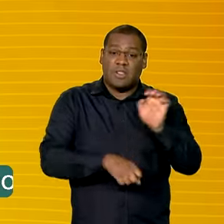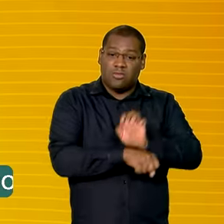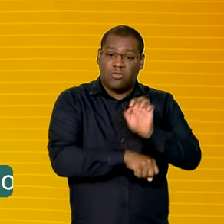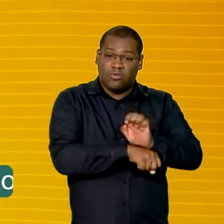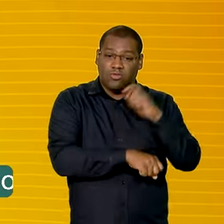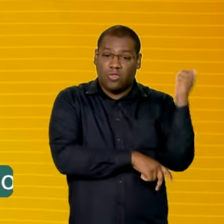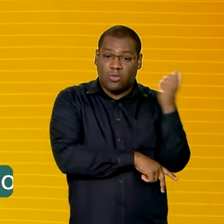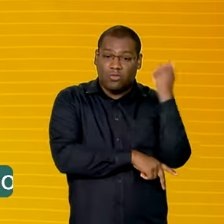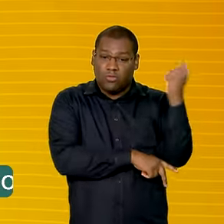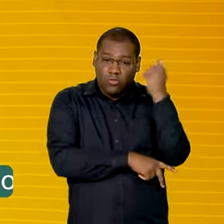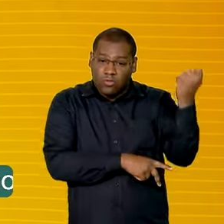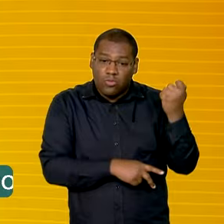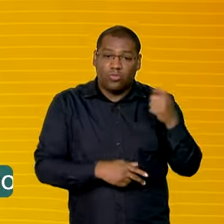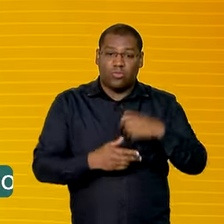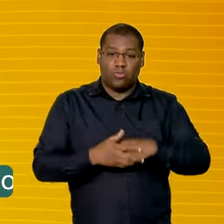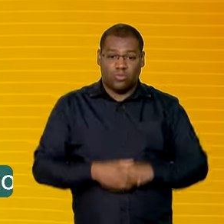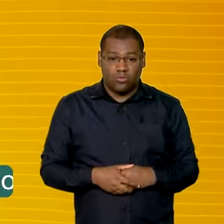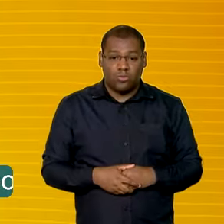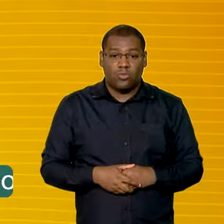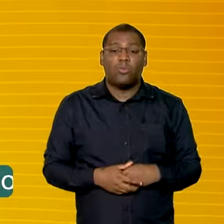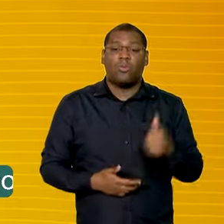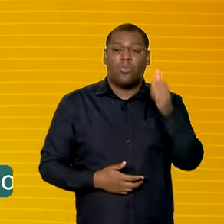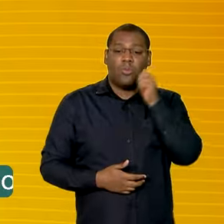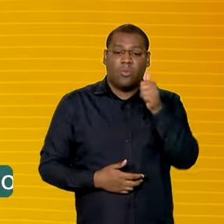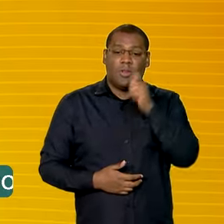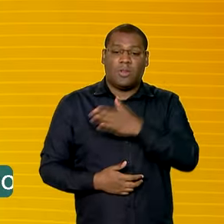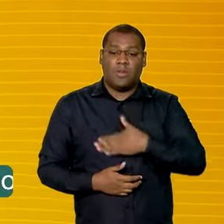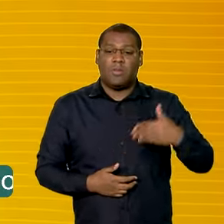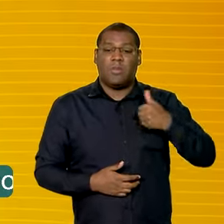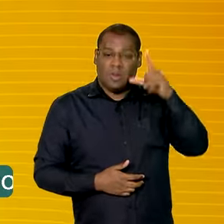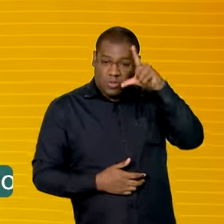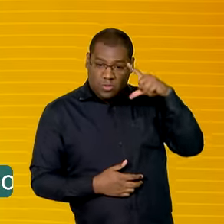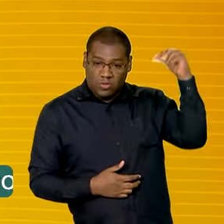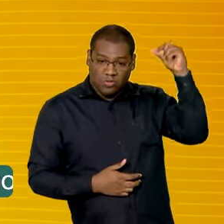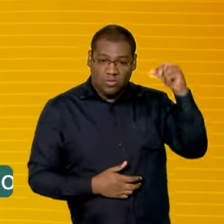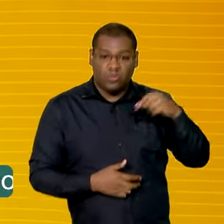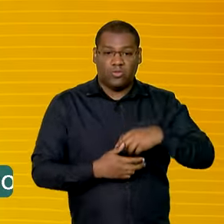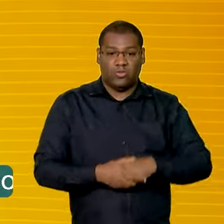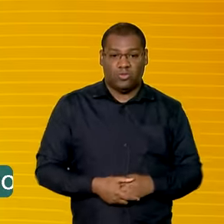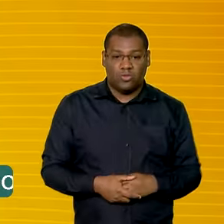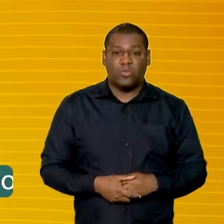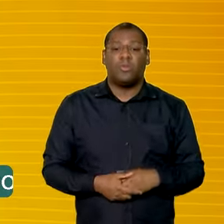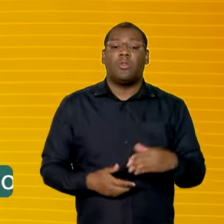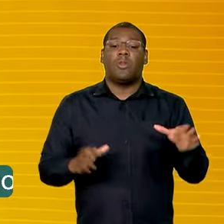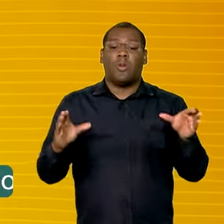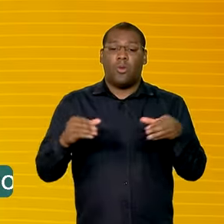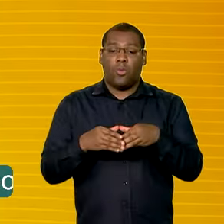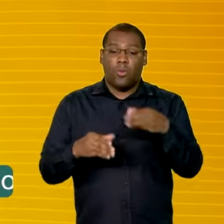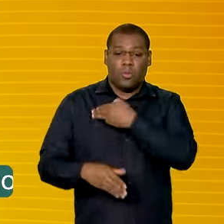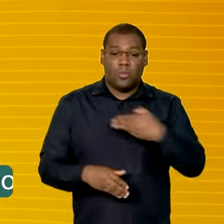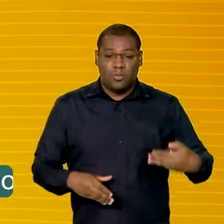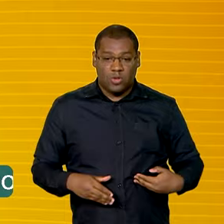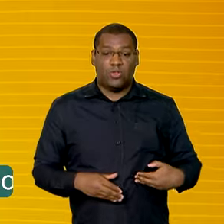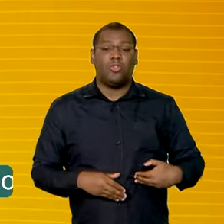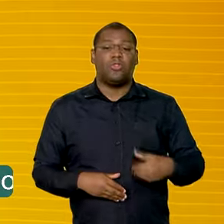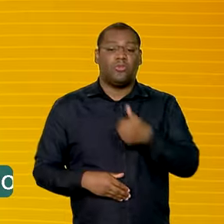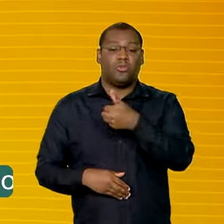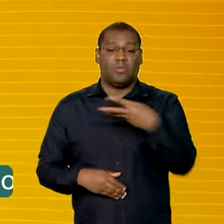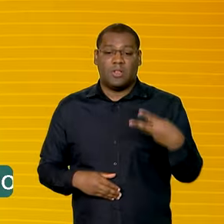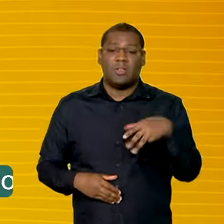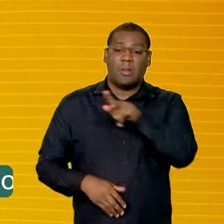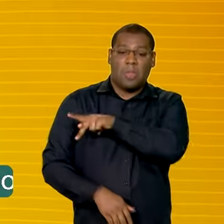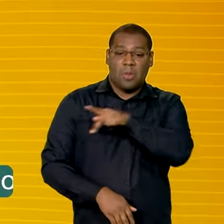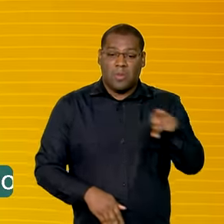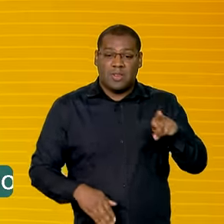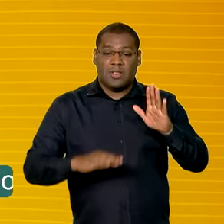população gaúcha. Além da primeira-dama Janja Lula da Silva, 13 ministros de Estado e os presidentes da Câmara